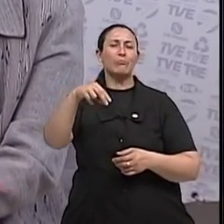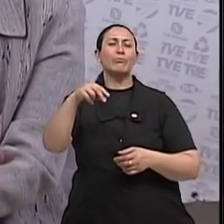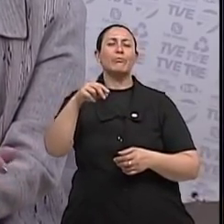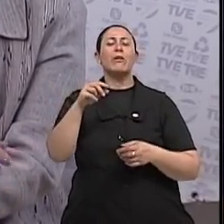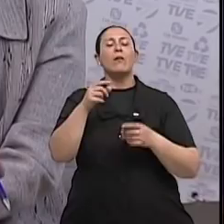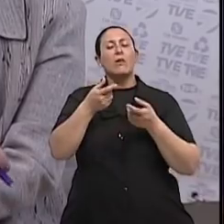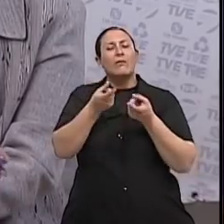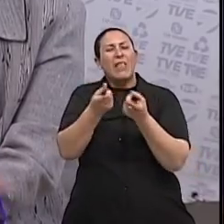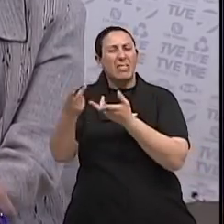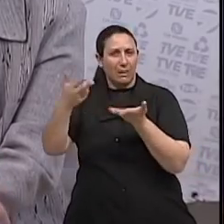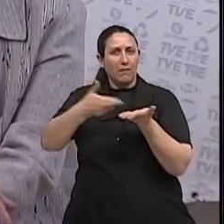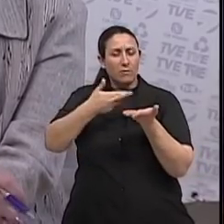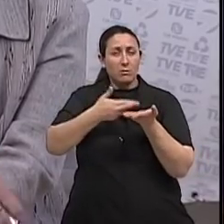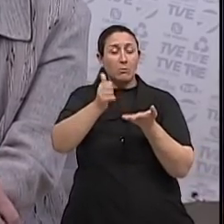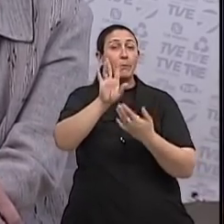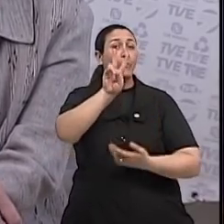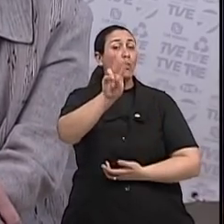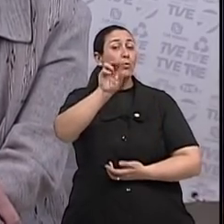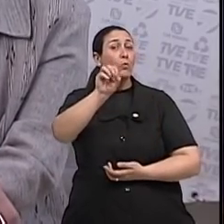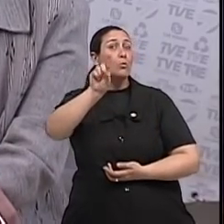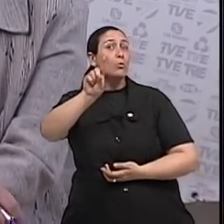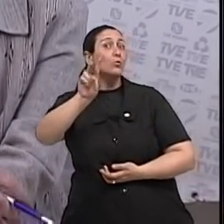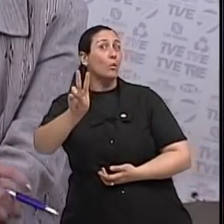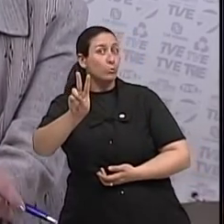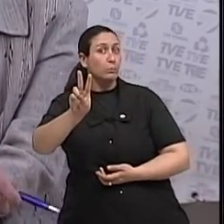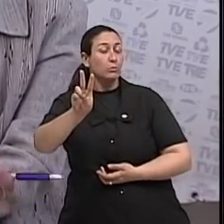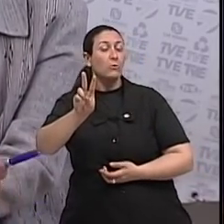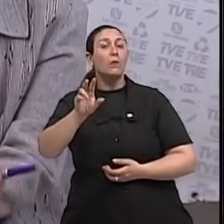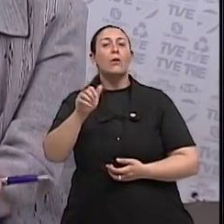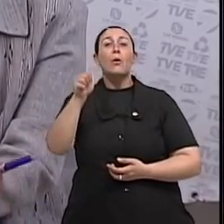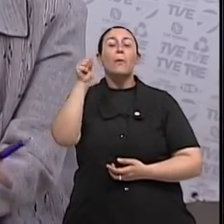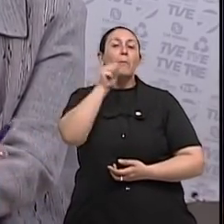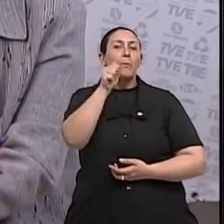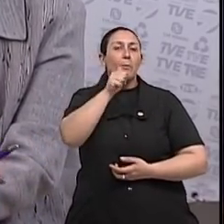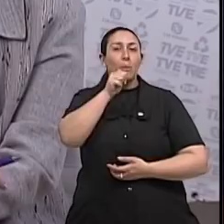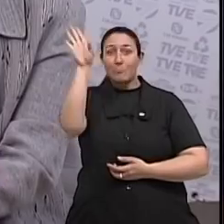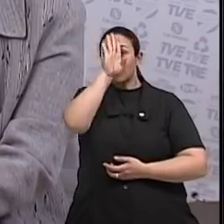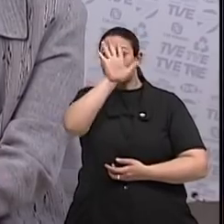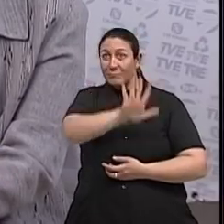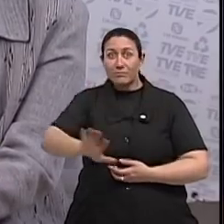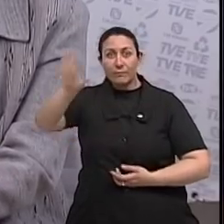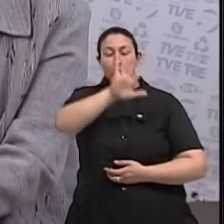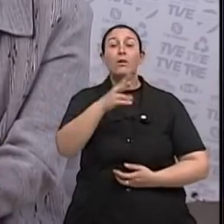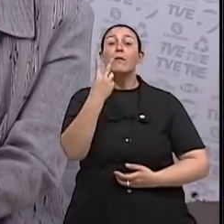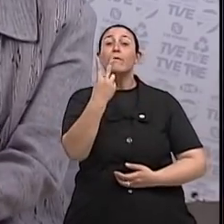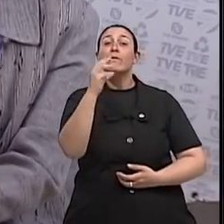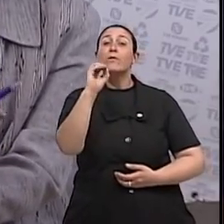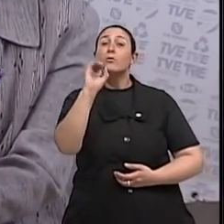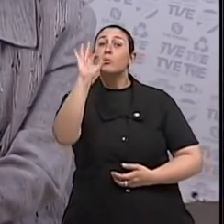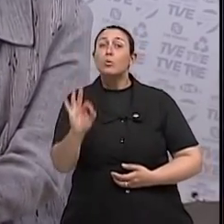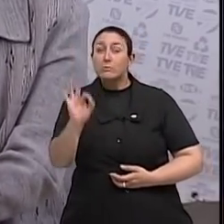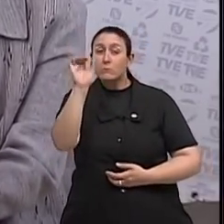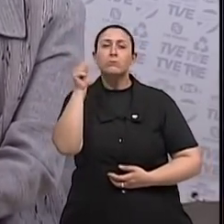popular de 2012 das mulheres brasileiras, com 20% das entrevistadas consideram, então, que o